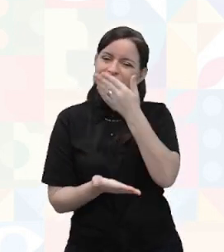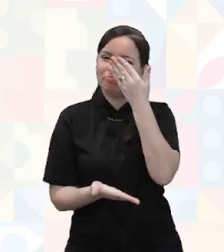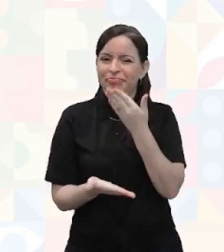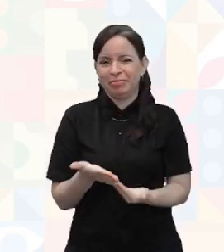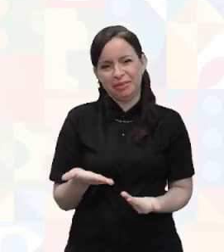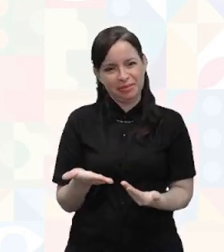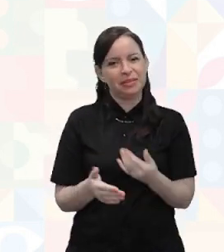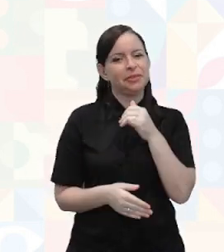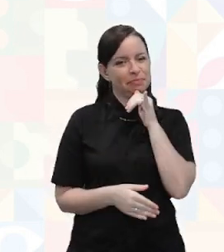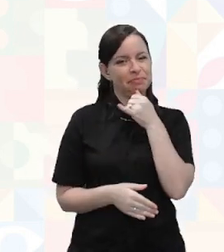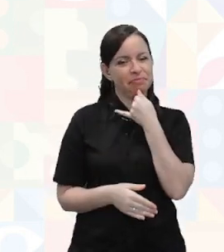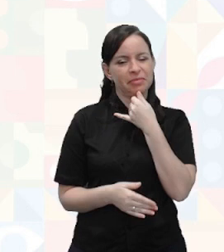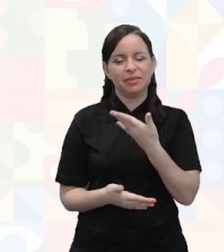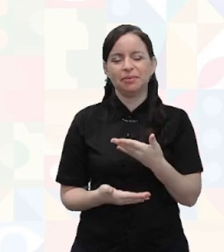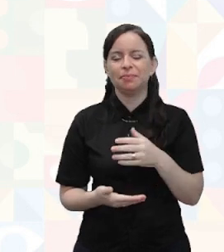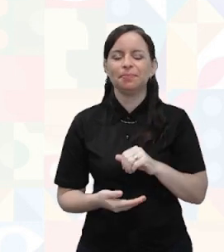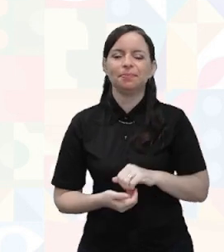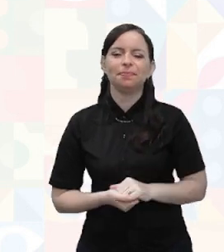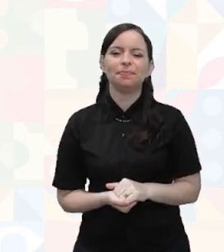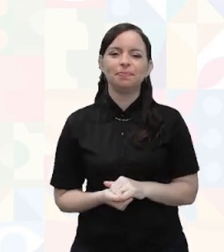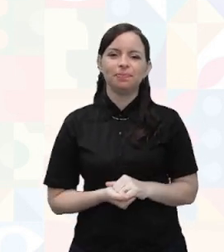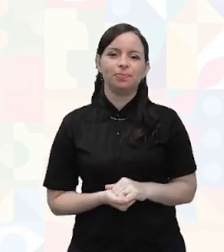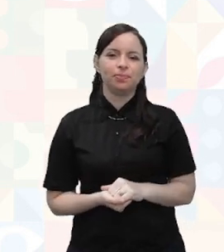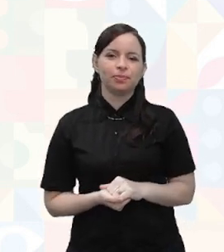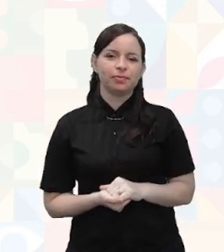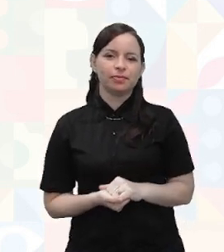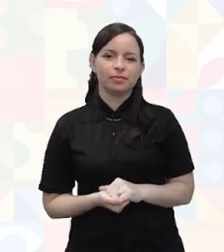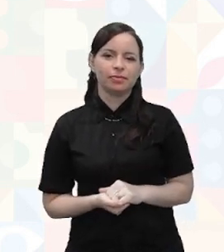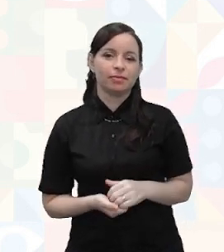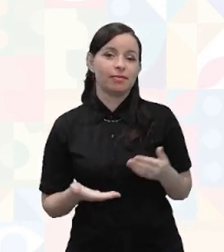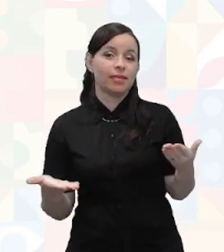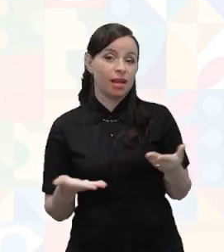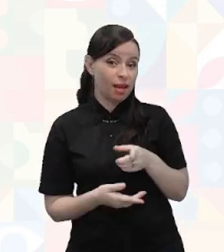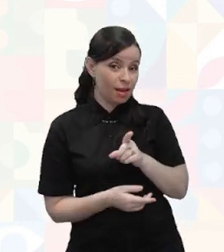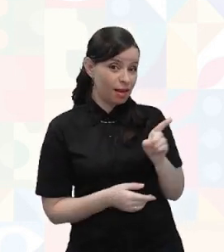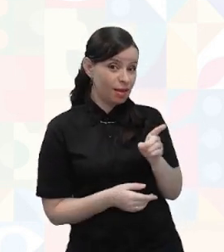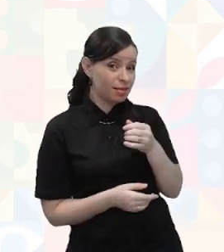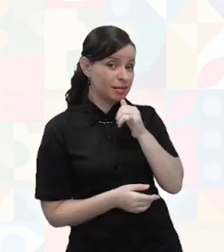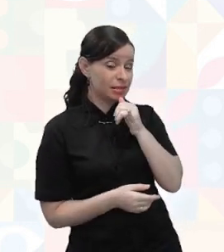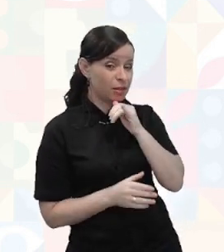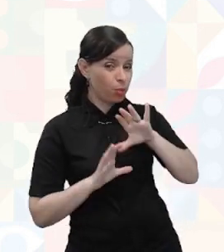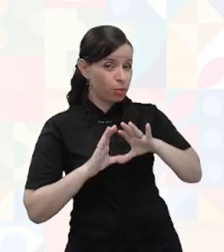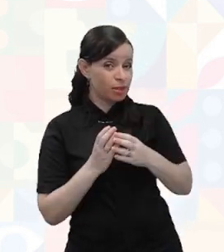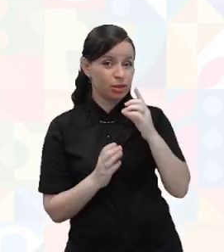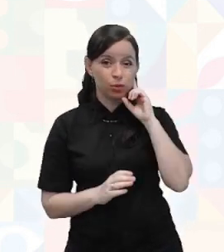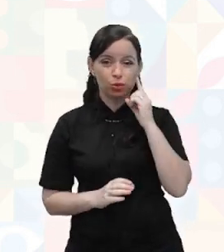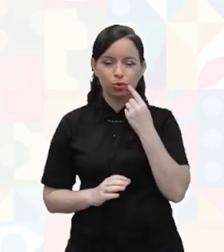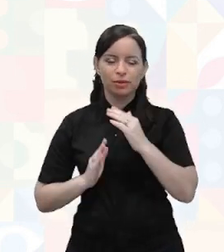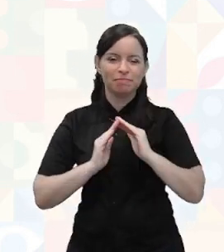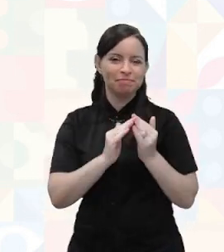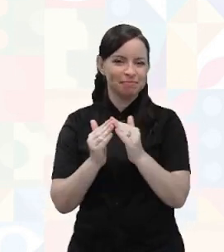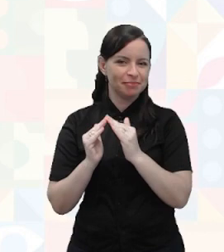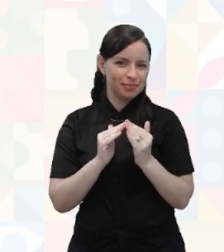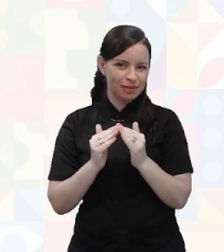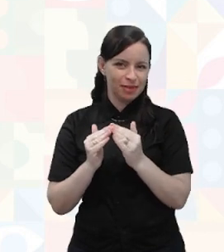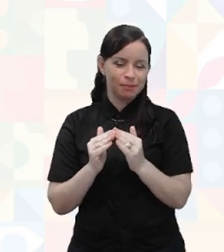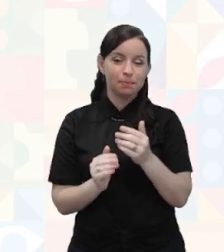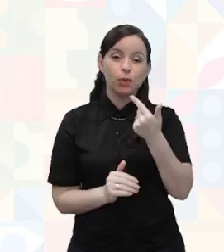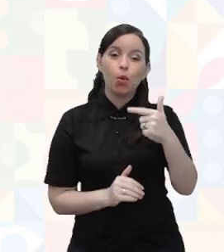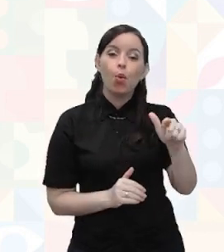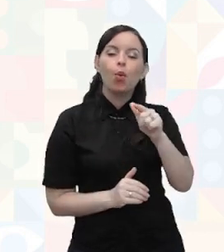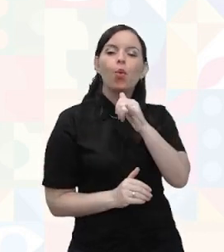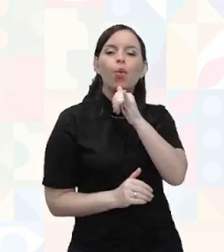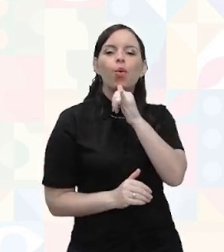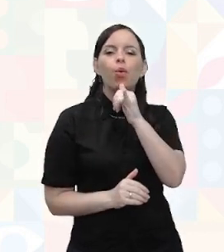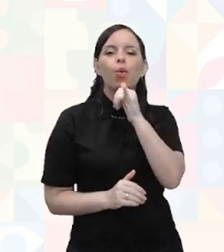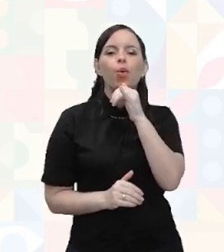suficientes para trazer a língua de volta. Esse foi um exemplo de uma comunidade surda de vila. Um outro exemplo, agora,